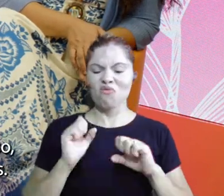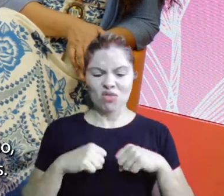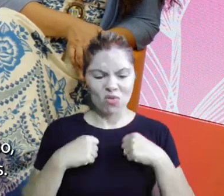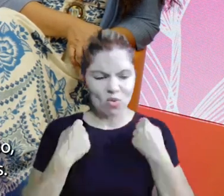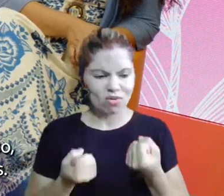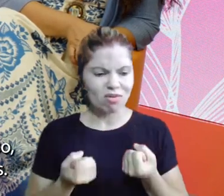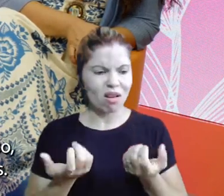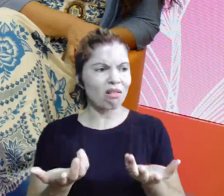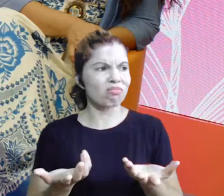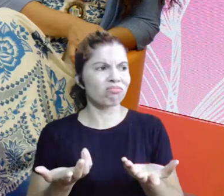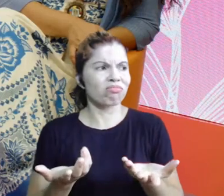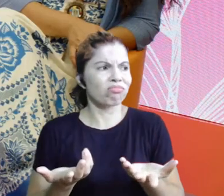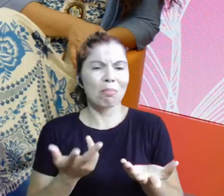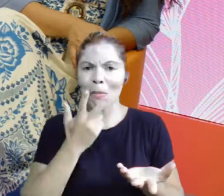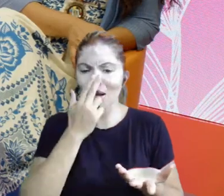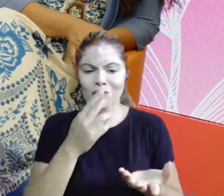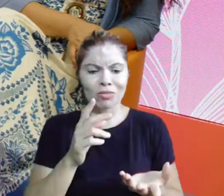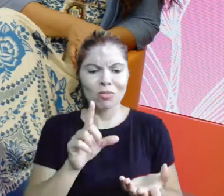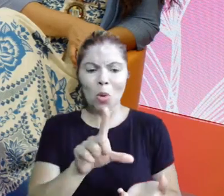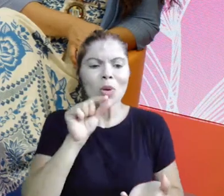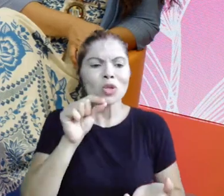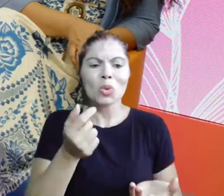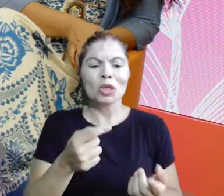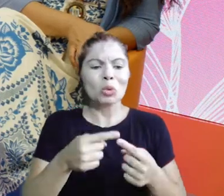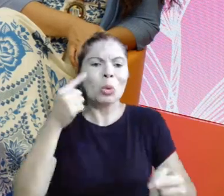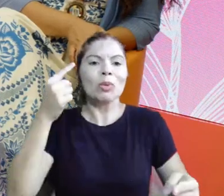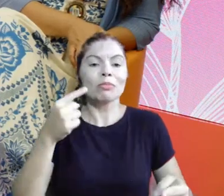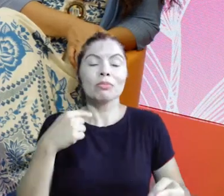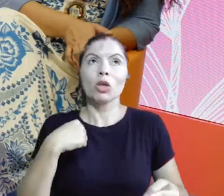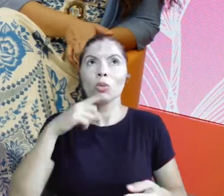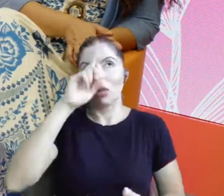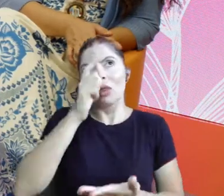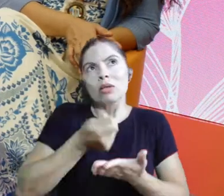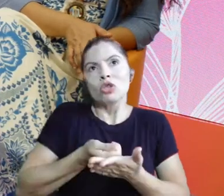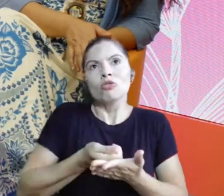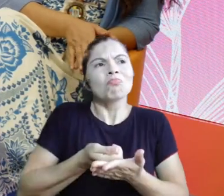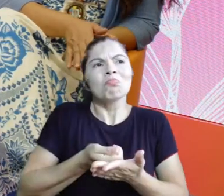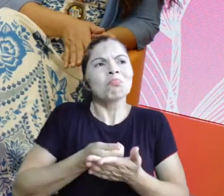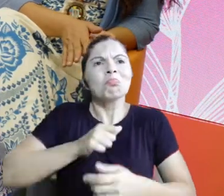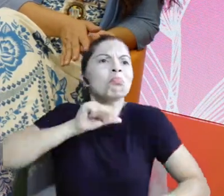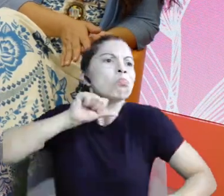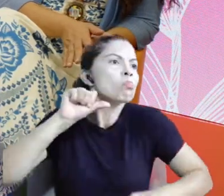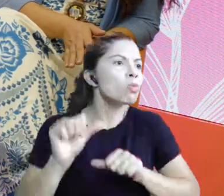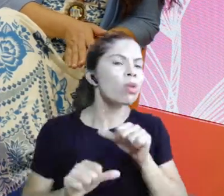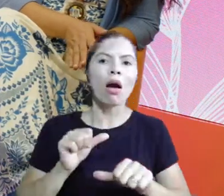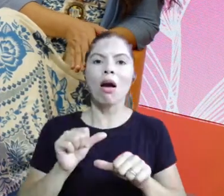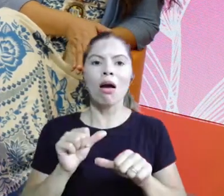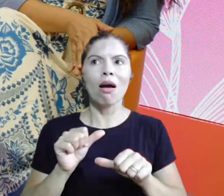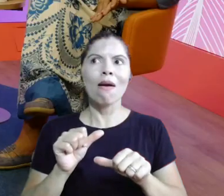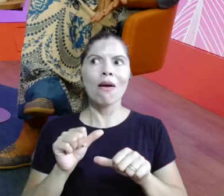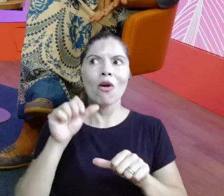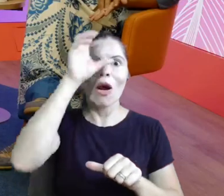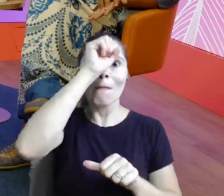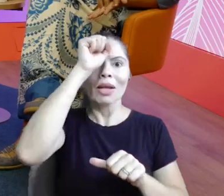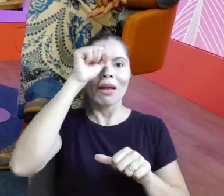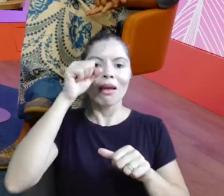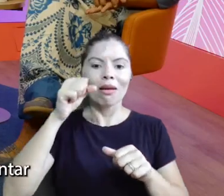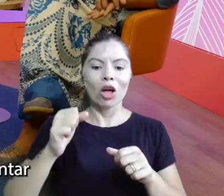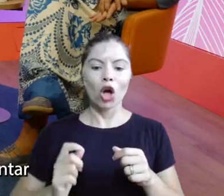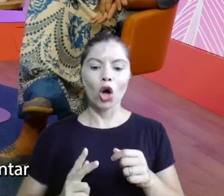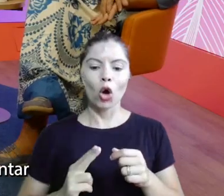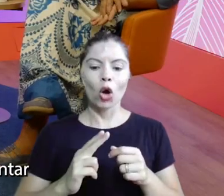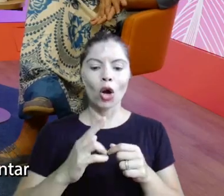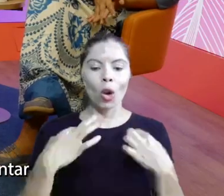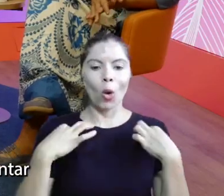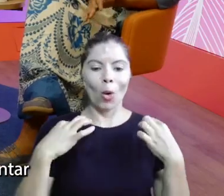gente também faz escolhas. E aí eu decidi fazer corte e costura. Do nada, assim. Tudo... Tudo a Mas assim, para a gente poder